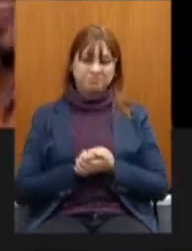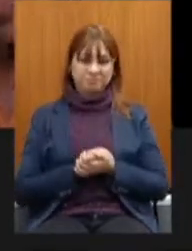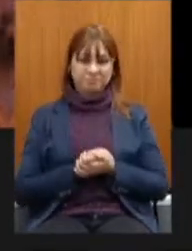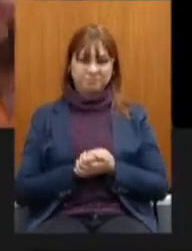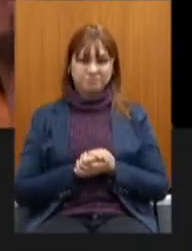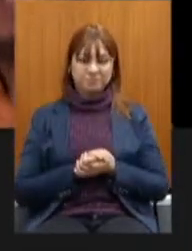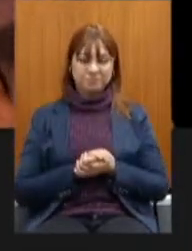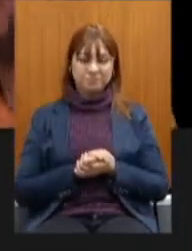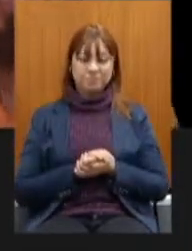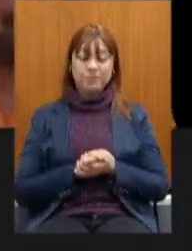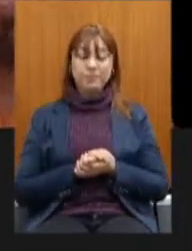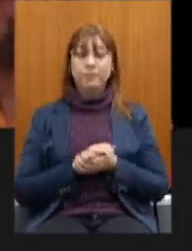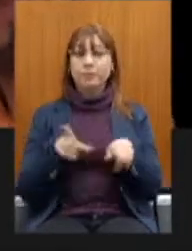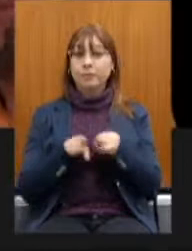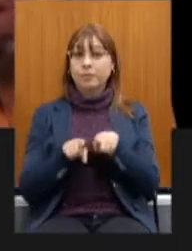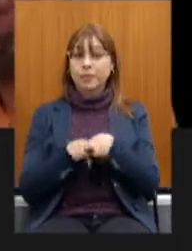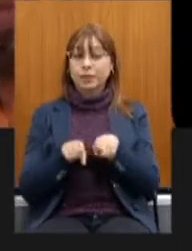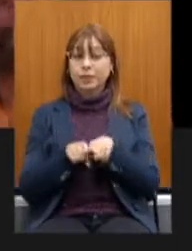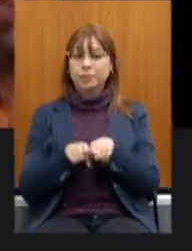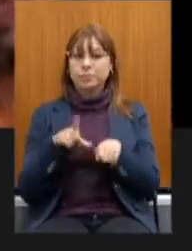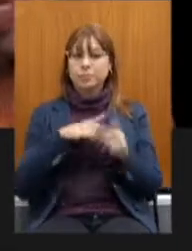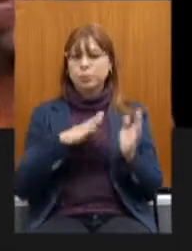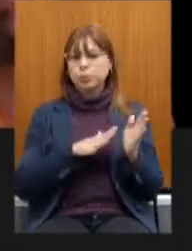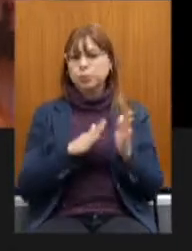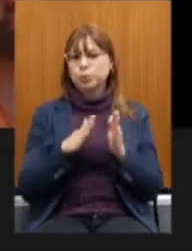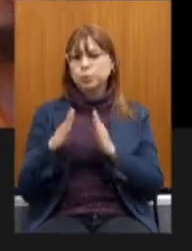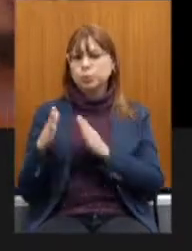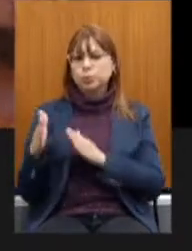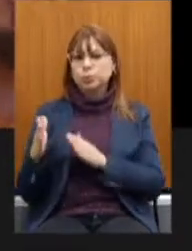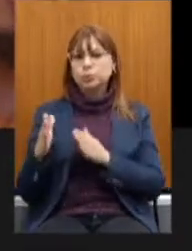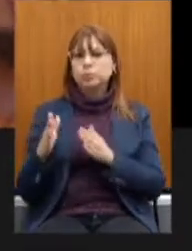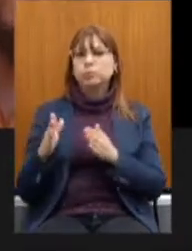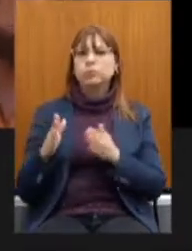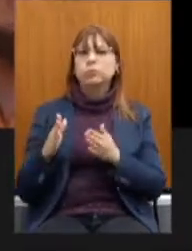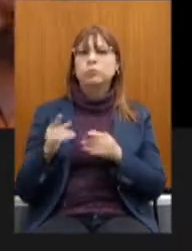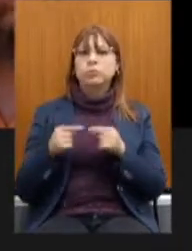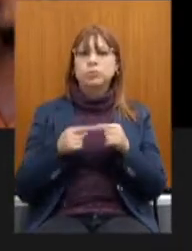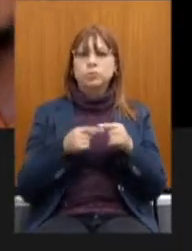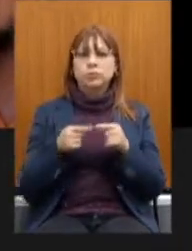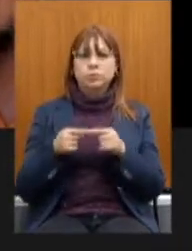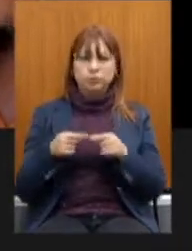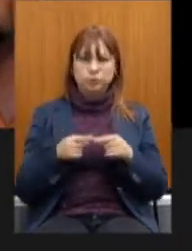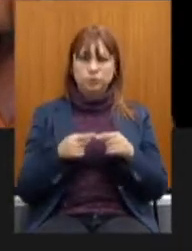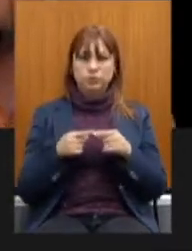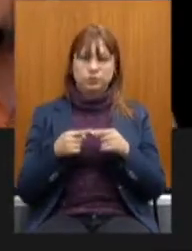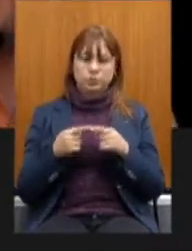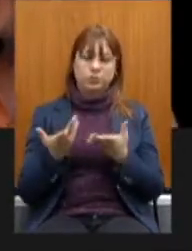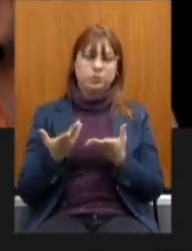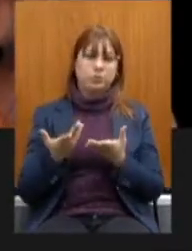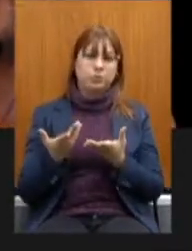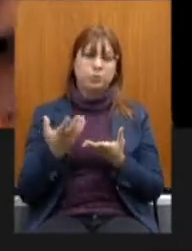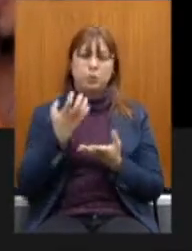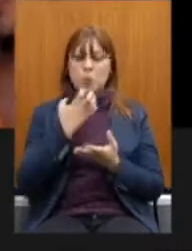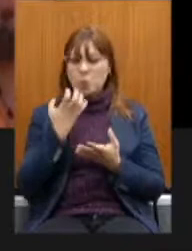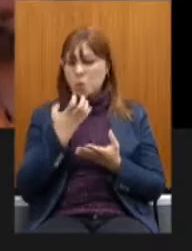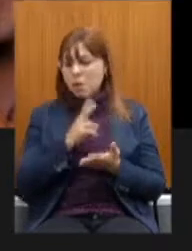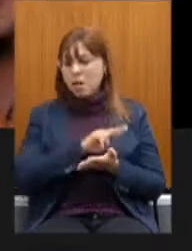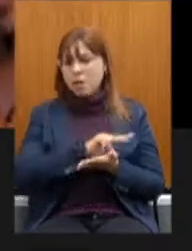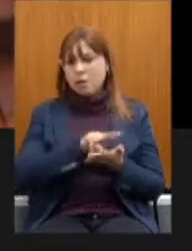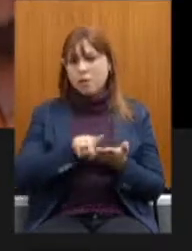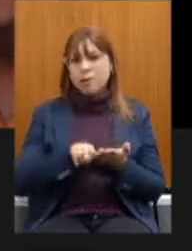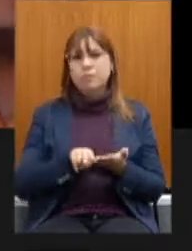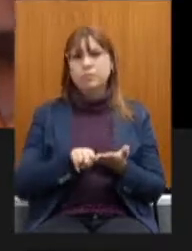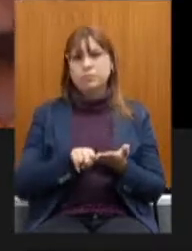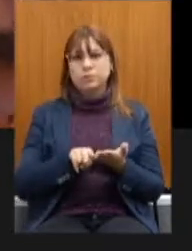Ele interpreta vários tipos em um repertório diversificado, incluindo motetos, oratórios, contextos sinfônicos, corais e etc.